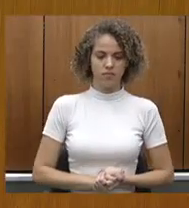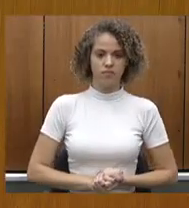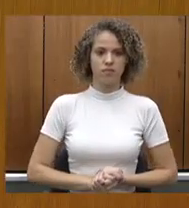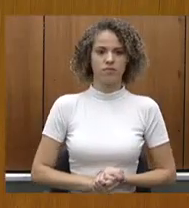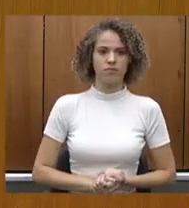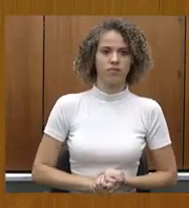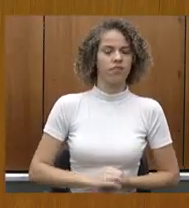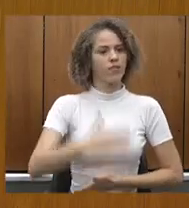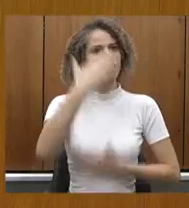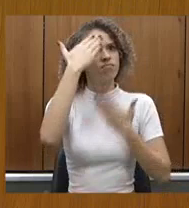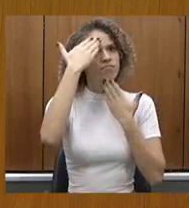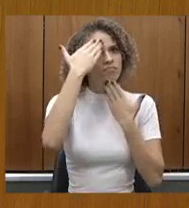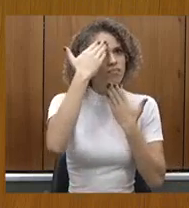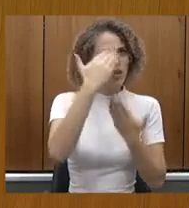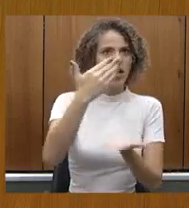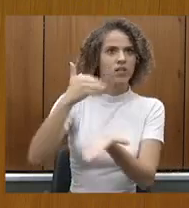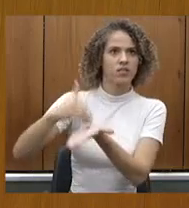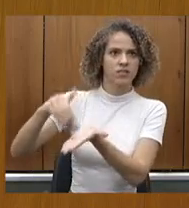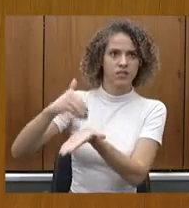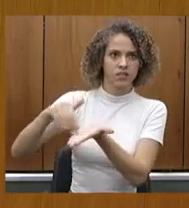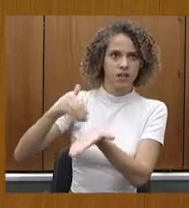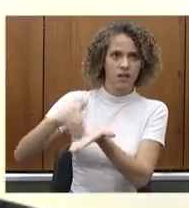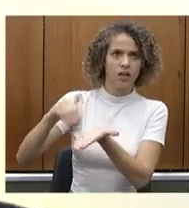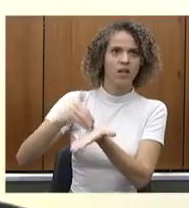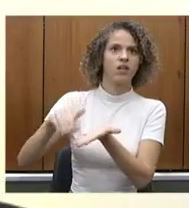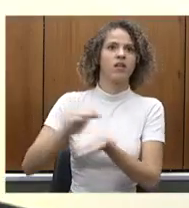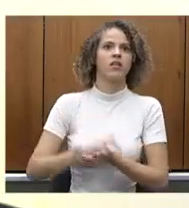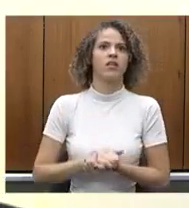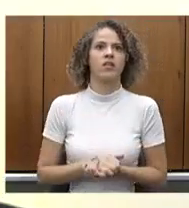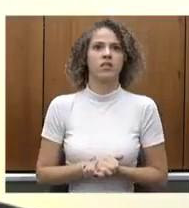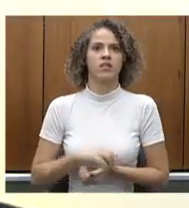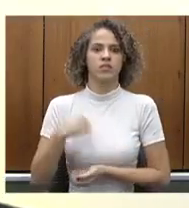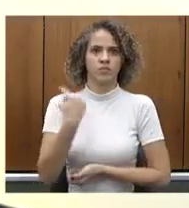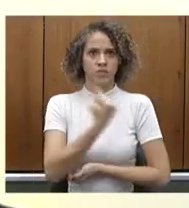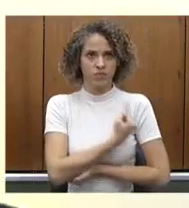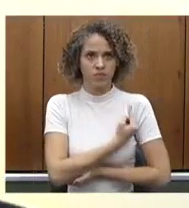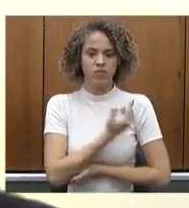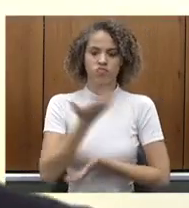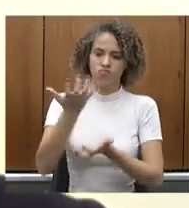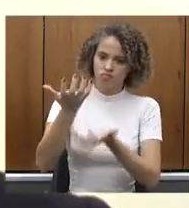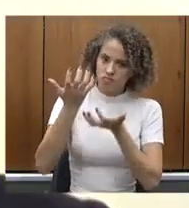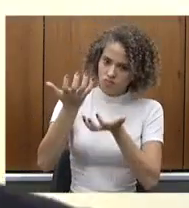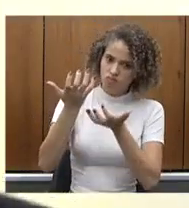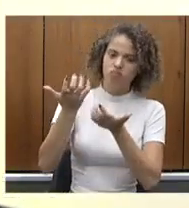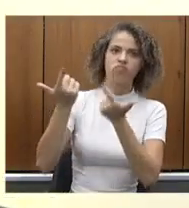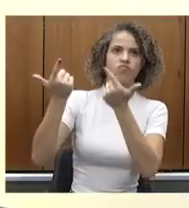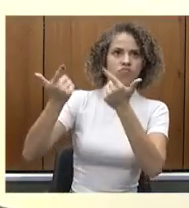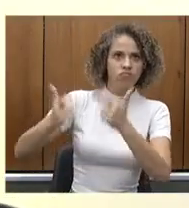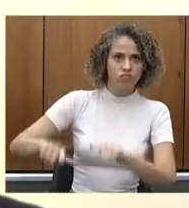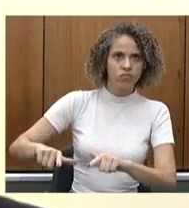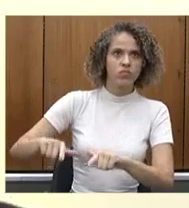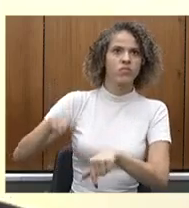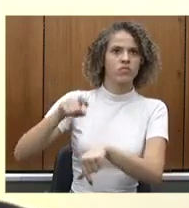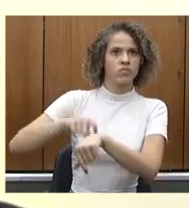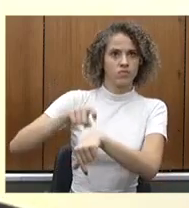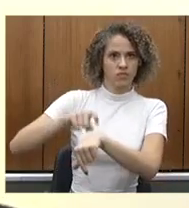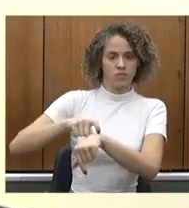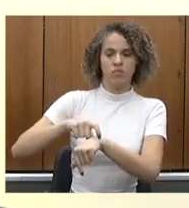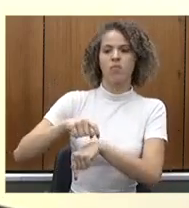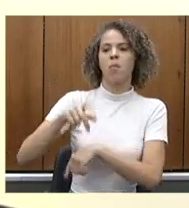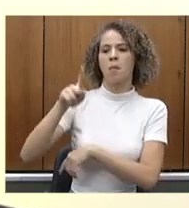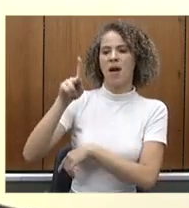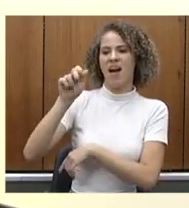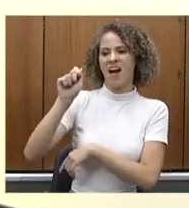Muito obrigado, secretário. Me sinto contemplado com as suas respostas. Eu quero, mais uma vez, final de ano é sempre época de balanço